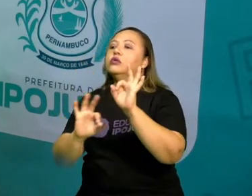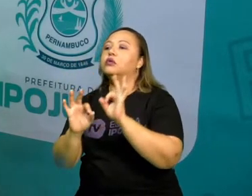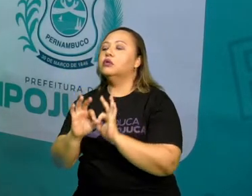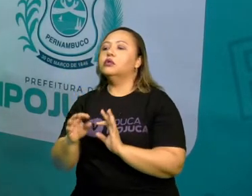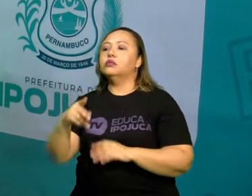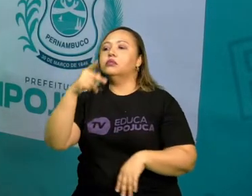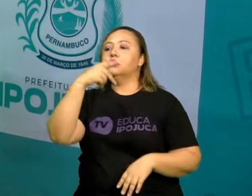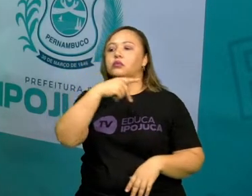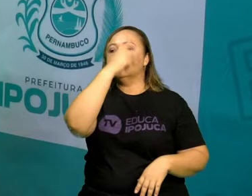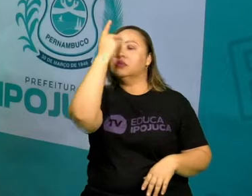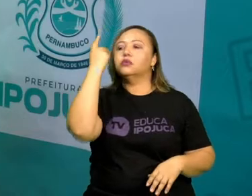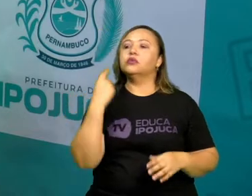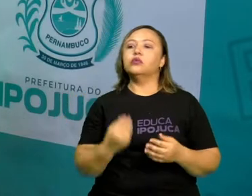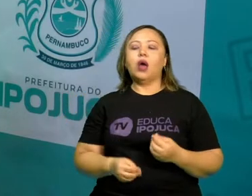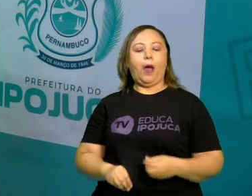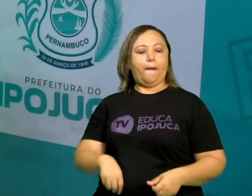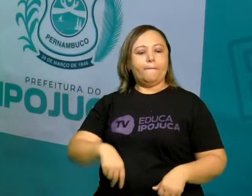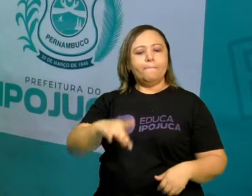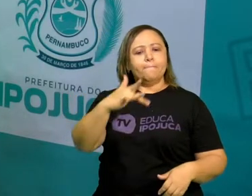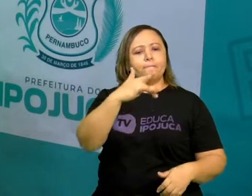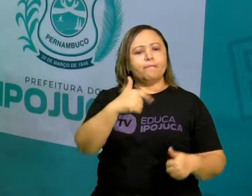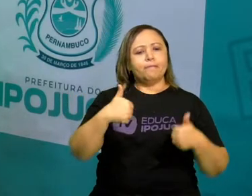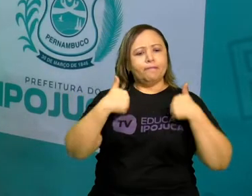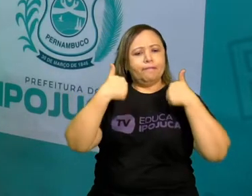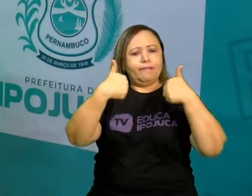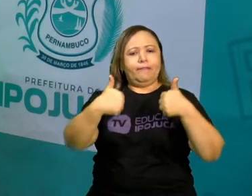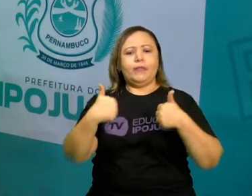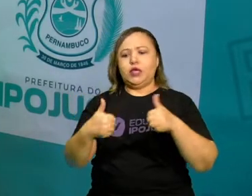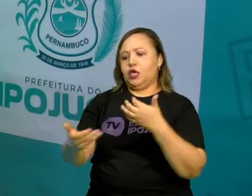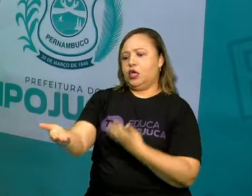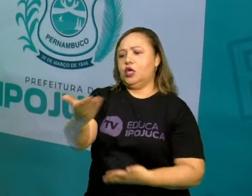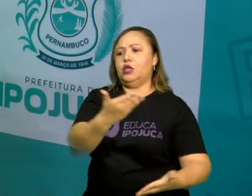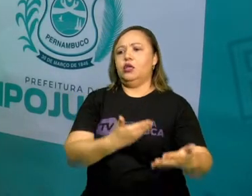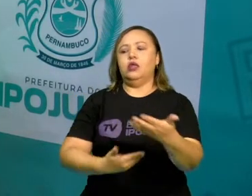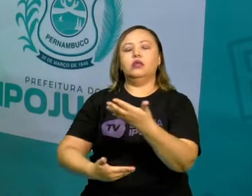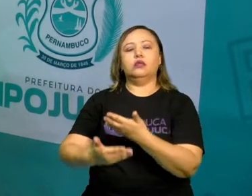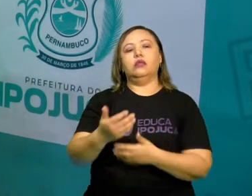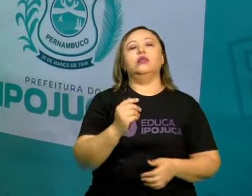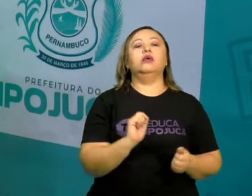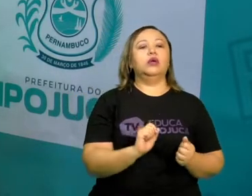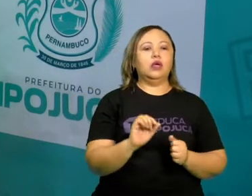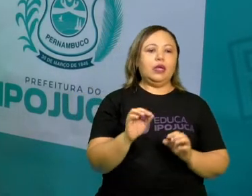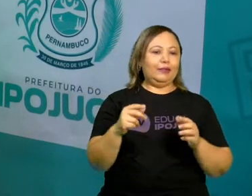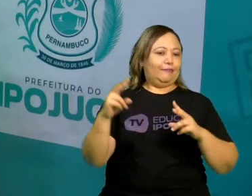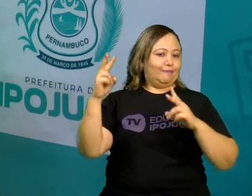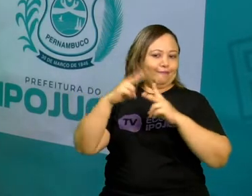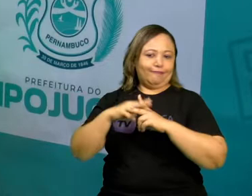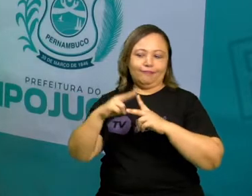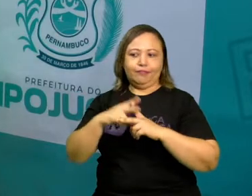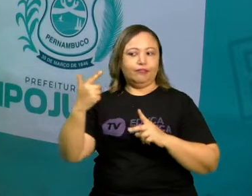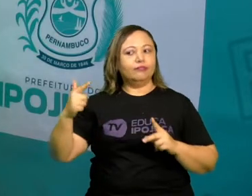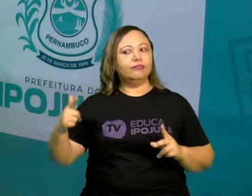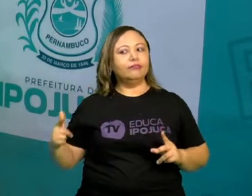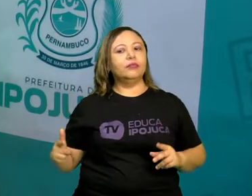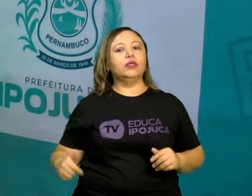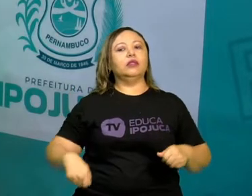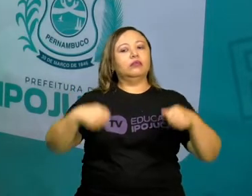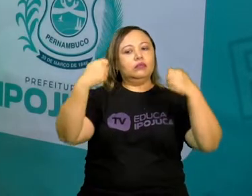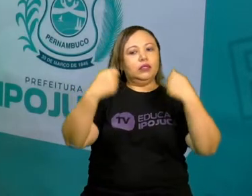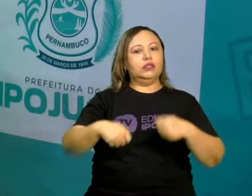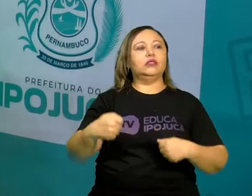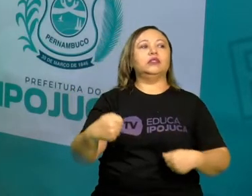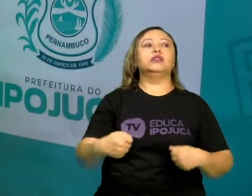conviver bem, como as pessoas podem se relacionar umas com as outras sem conflitos. Então isso precisa de uma organização maior,